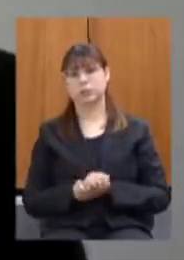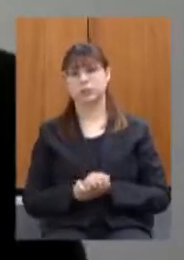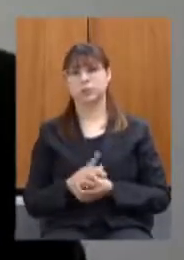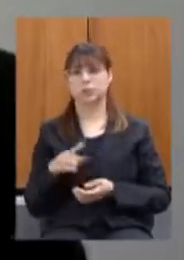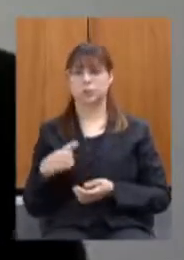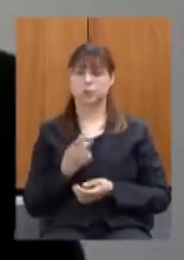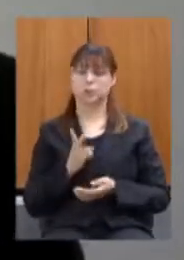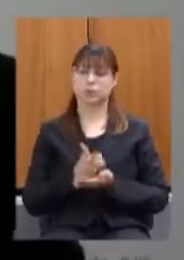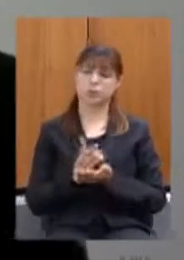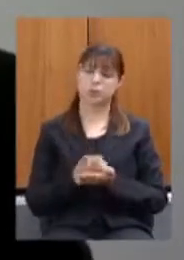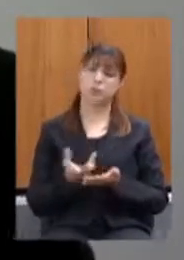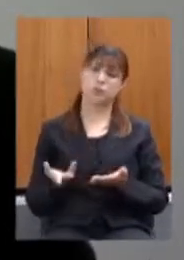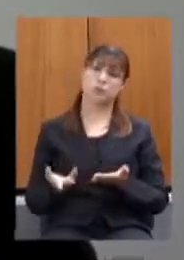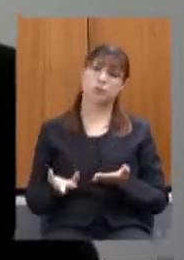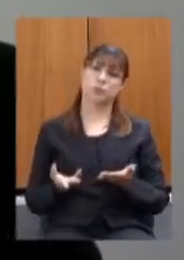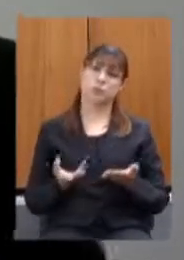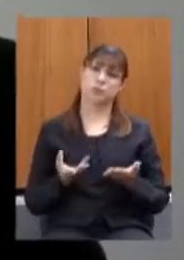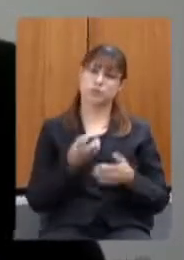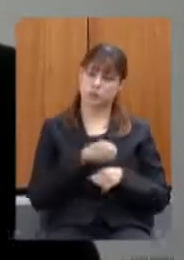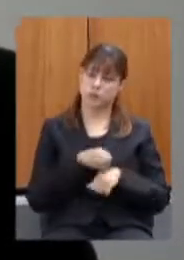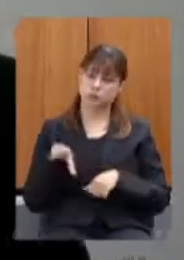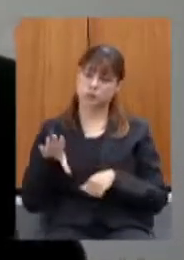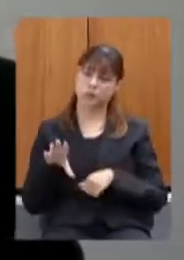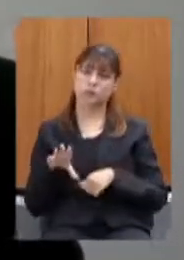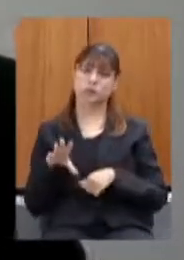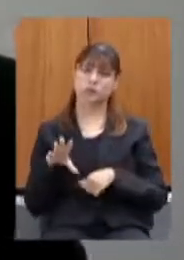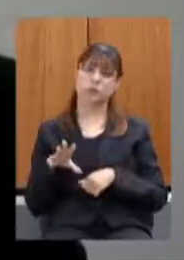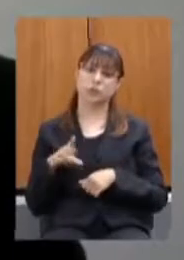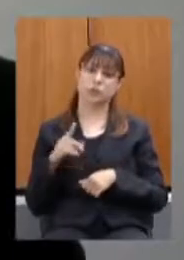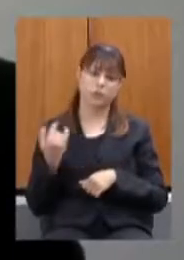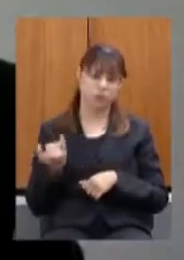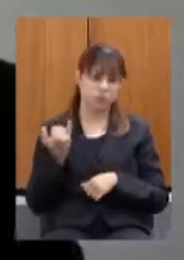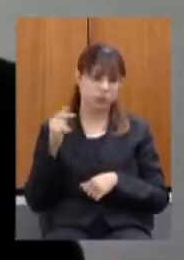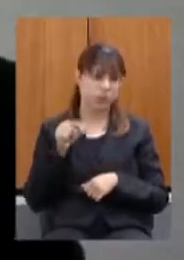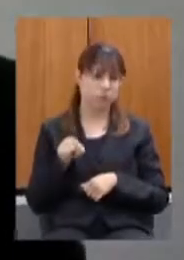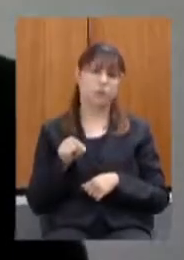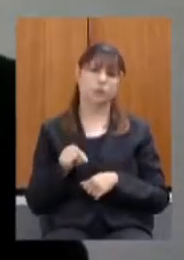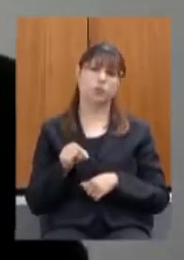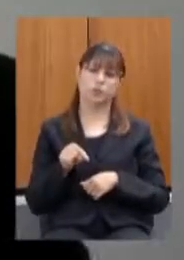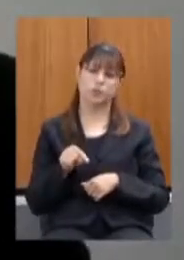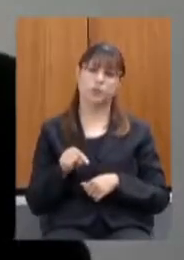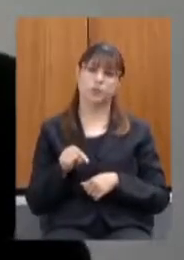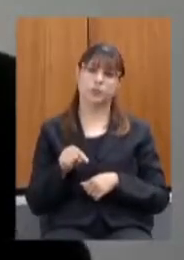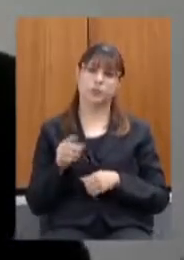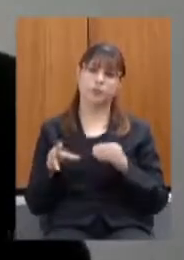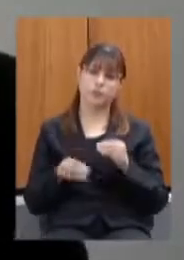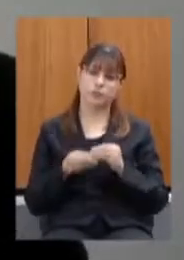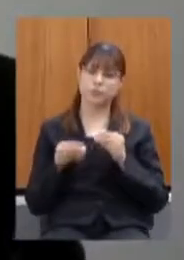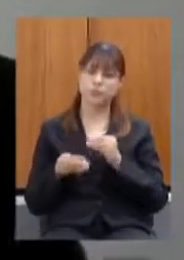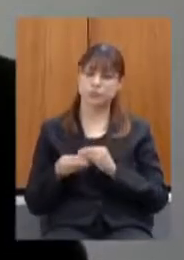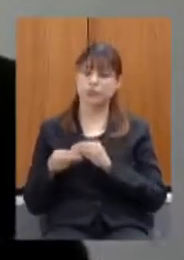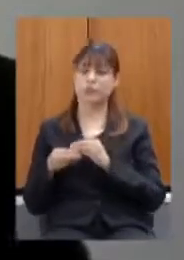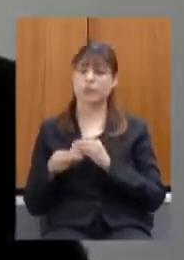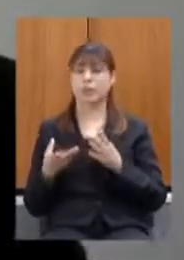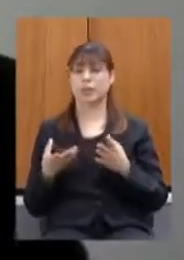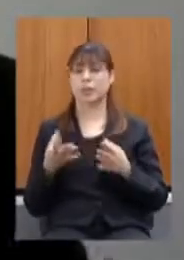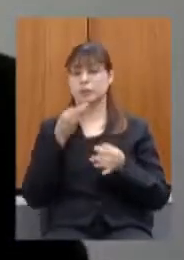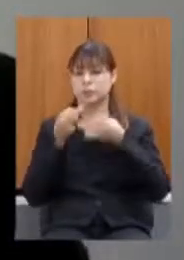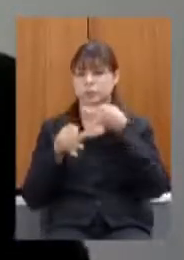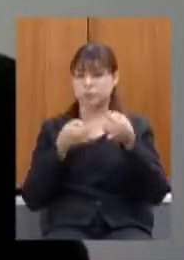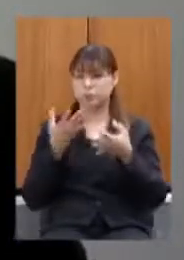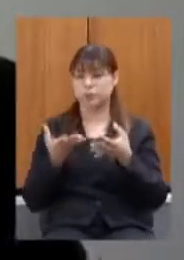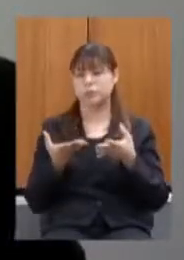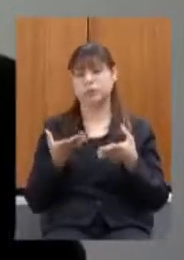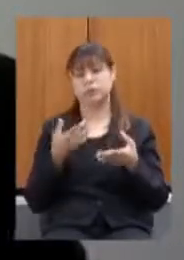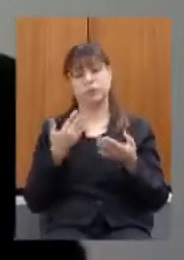redirecionamento acho que é meritório bastante meritório presidente emendas a oriandas da discussão com a